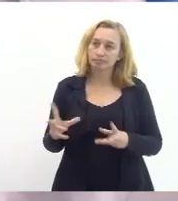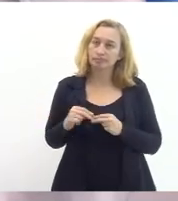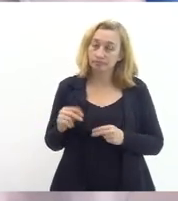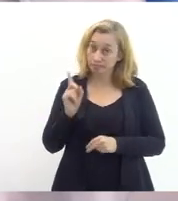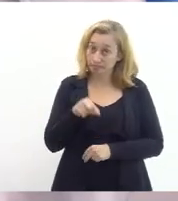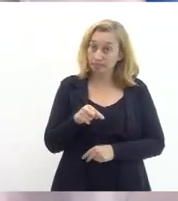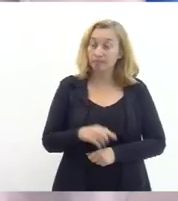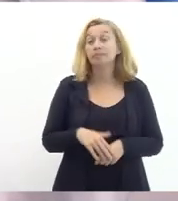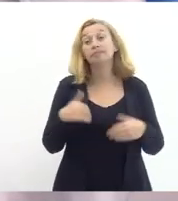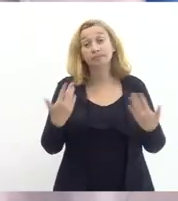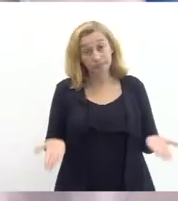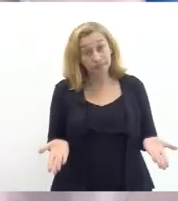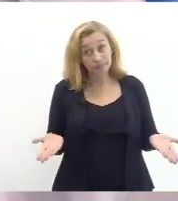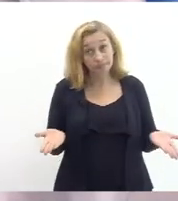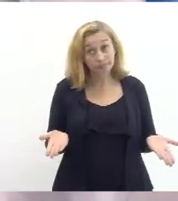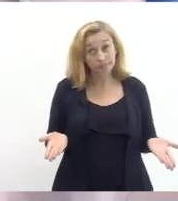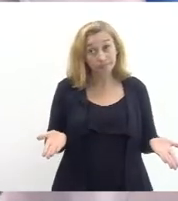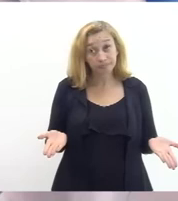então